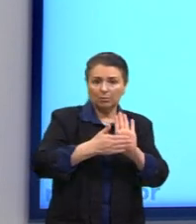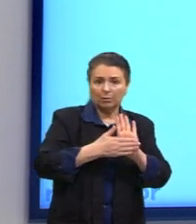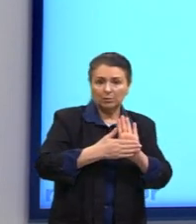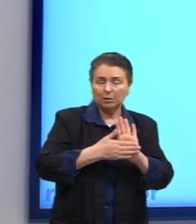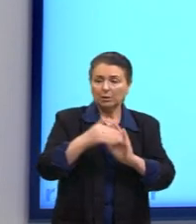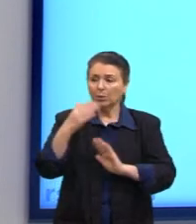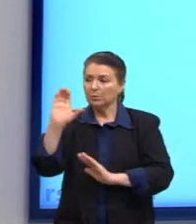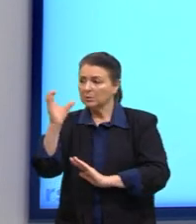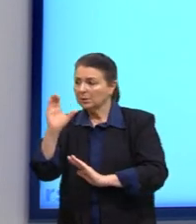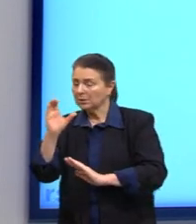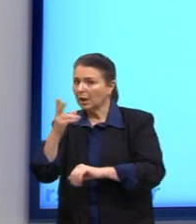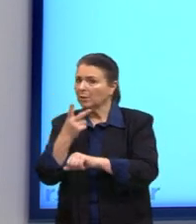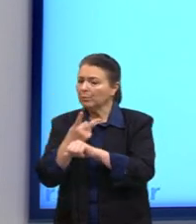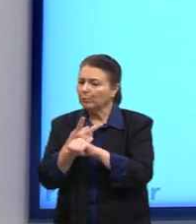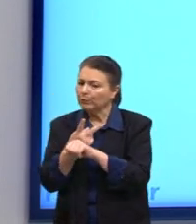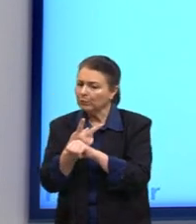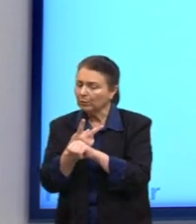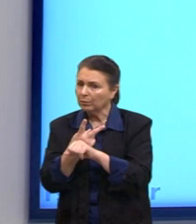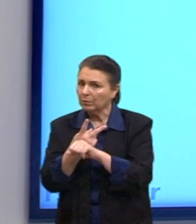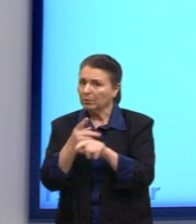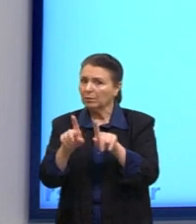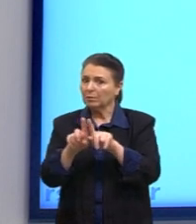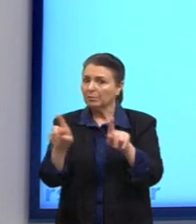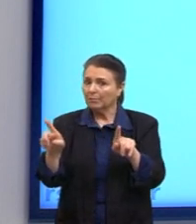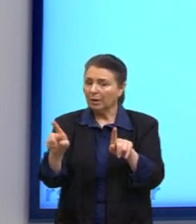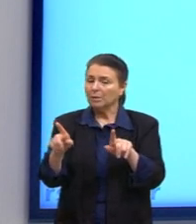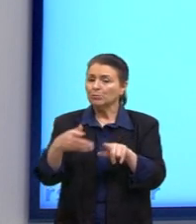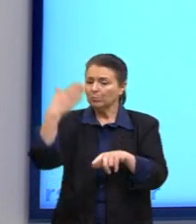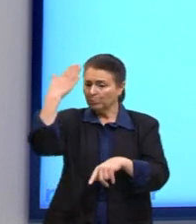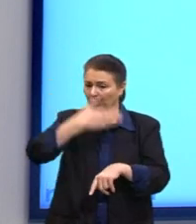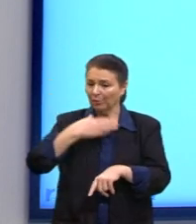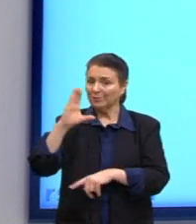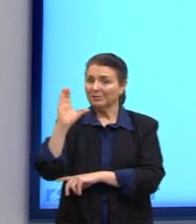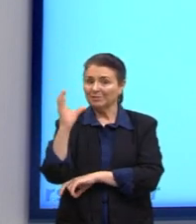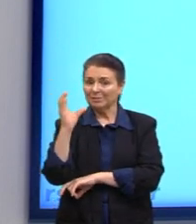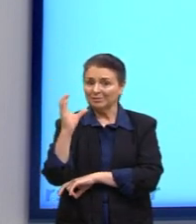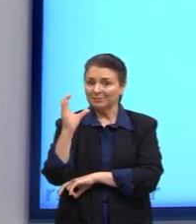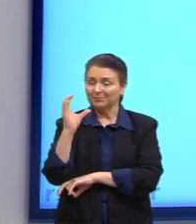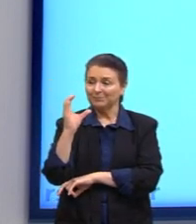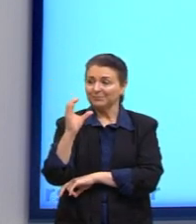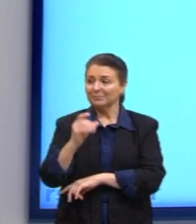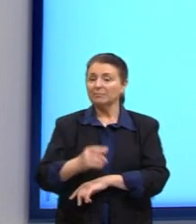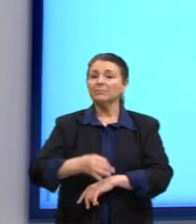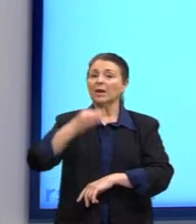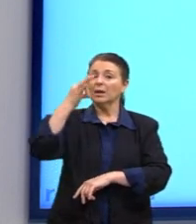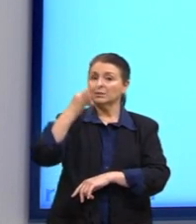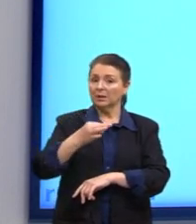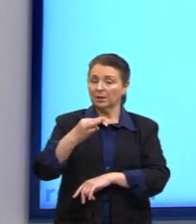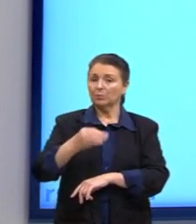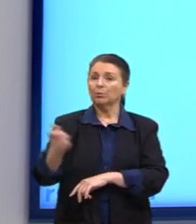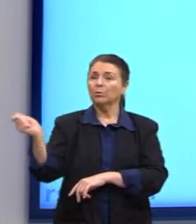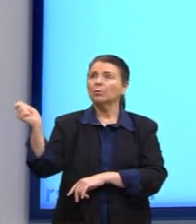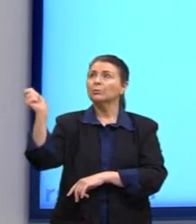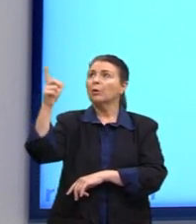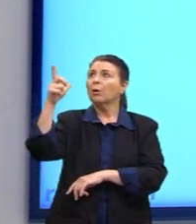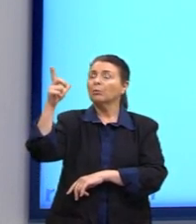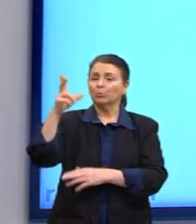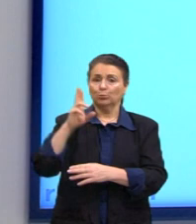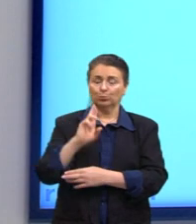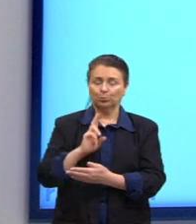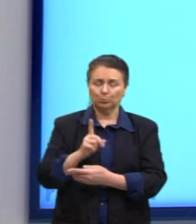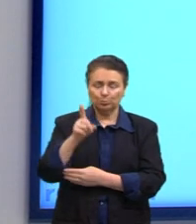um provisório, mas com fundos de ciência. Por exemplo, é certo que o Sol nasce todos os dias,